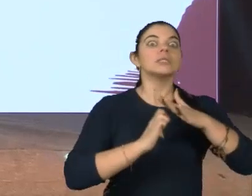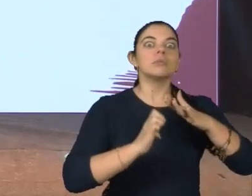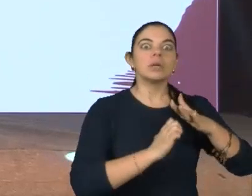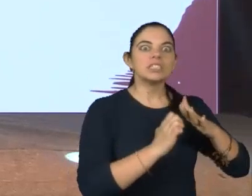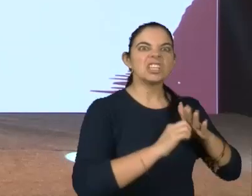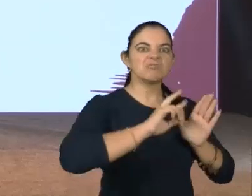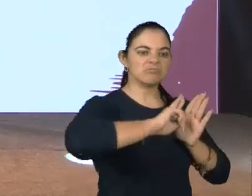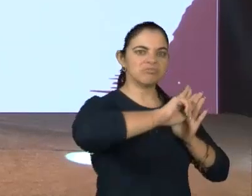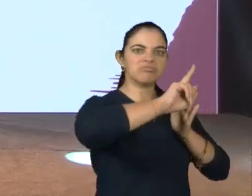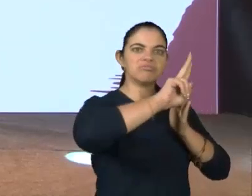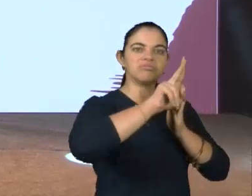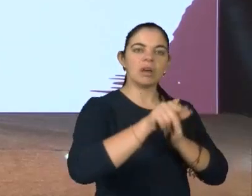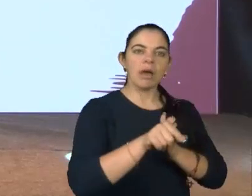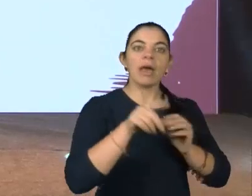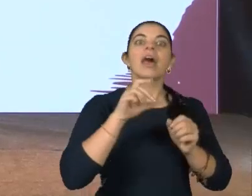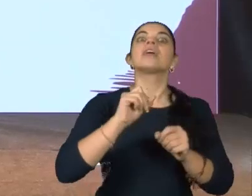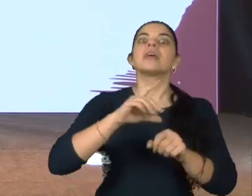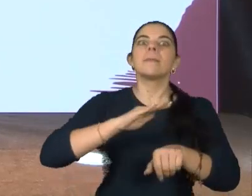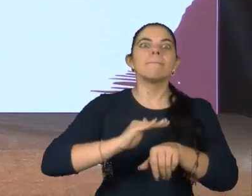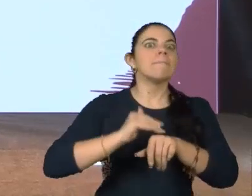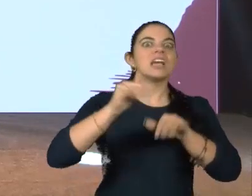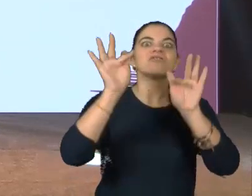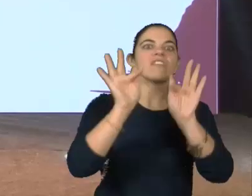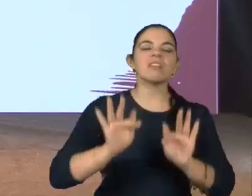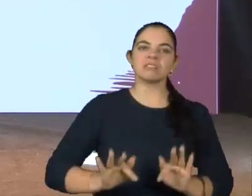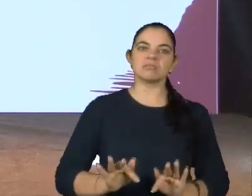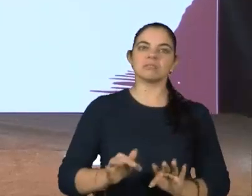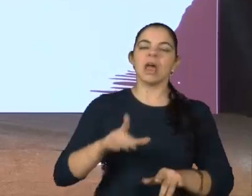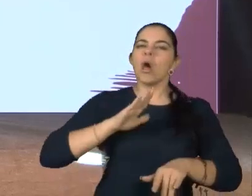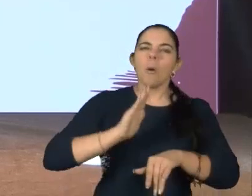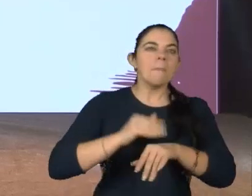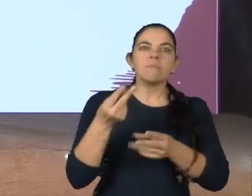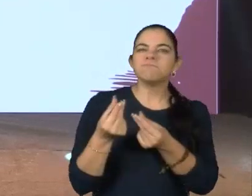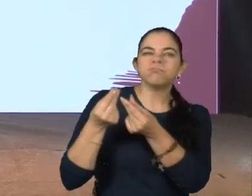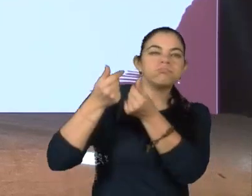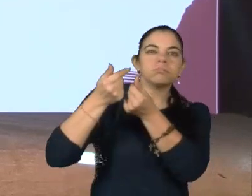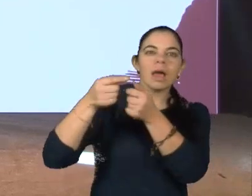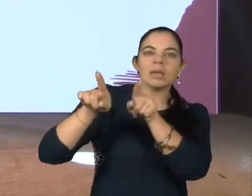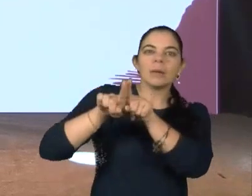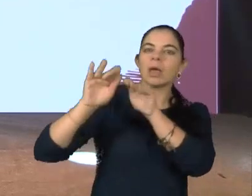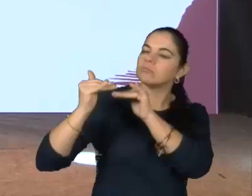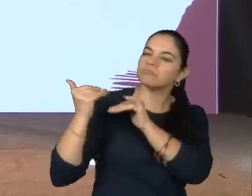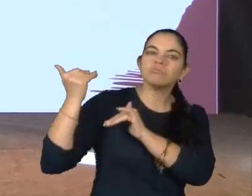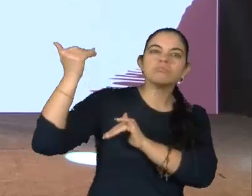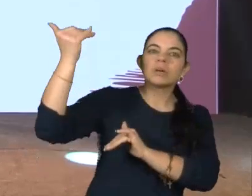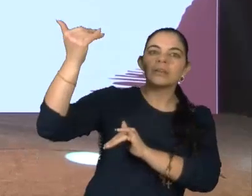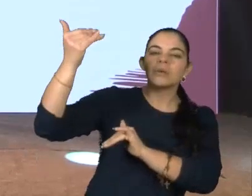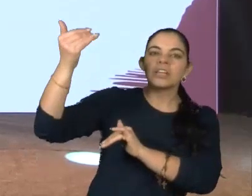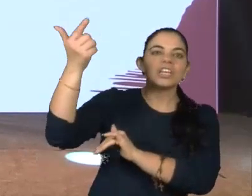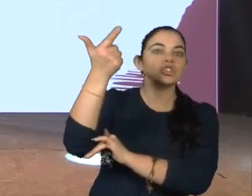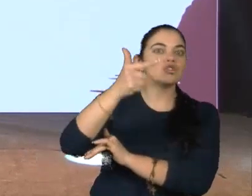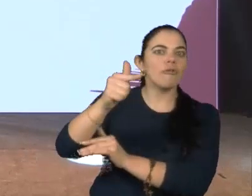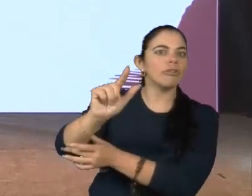diversas são empresas mais felizes, mais rentáveis e com maior crescimento. E, de novo, não